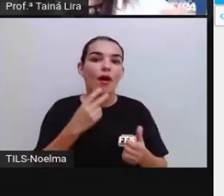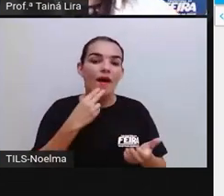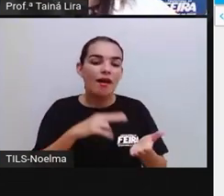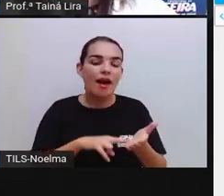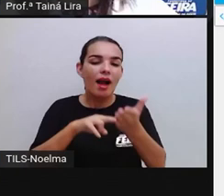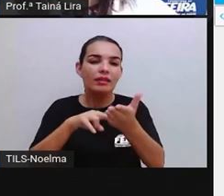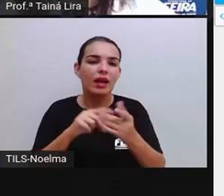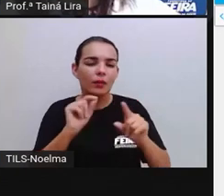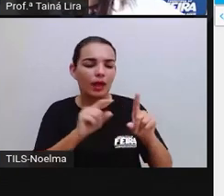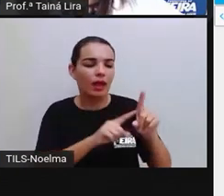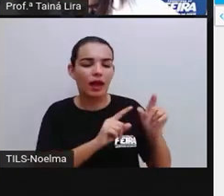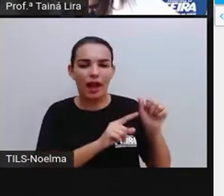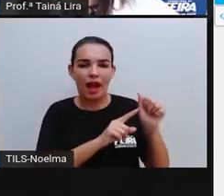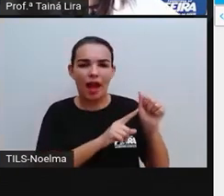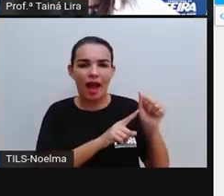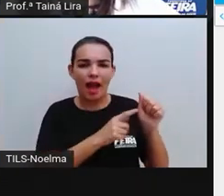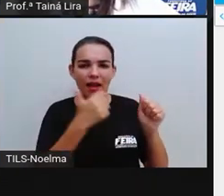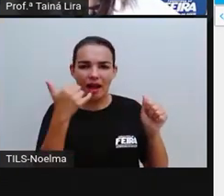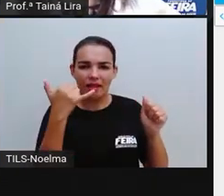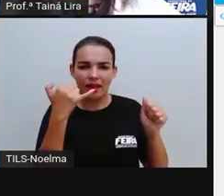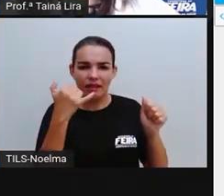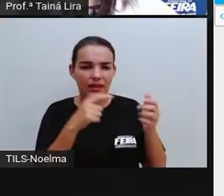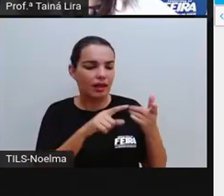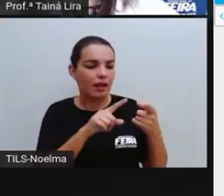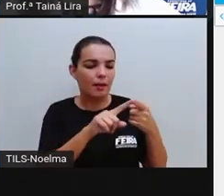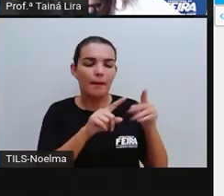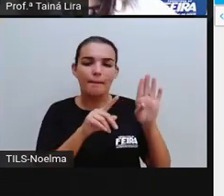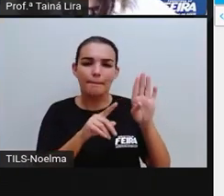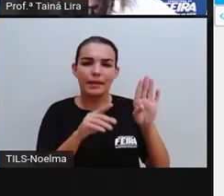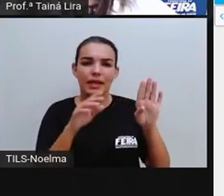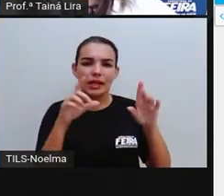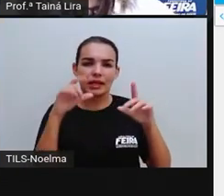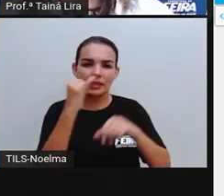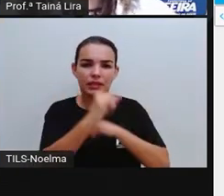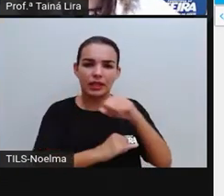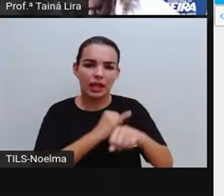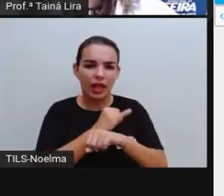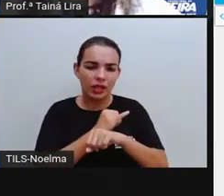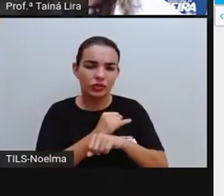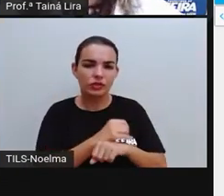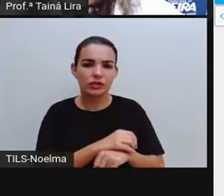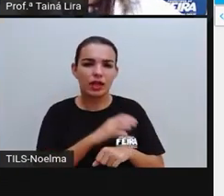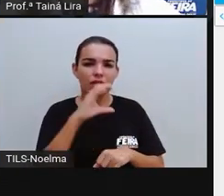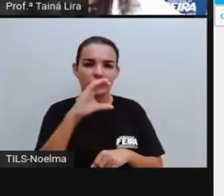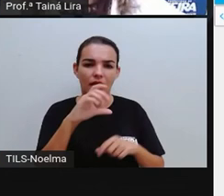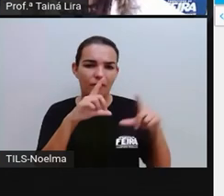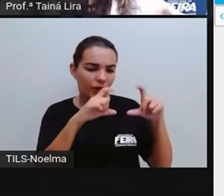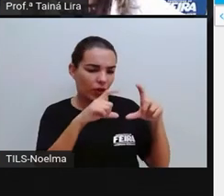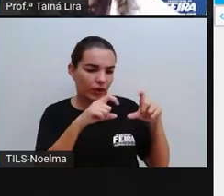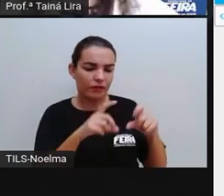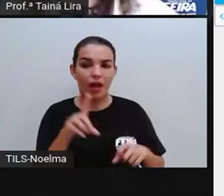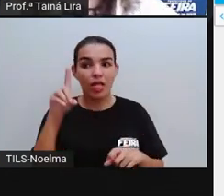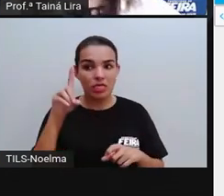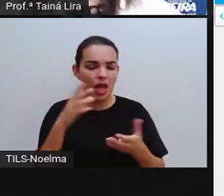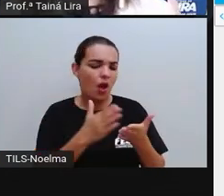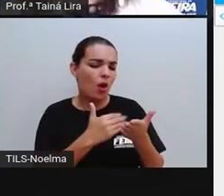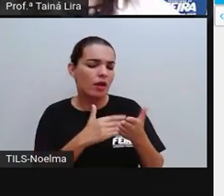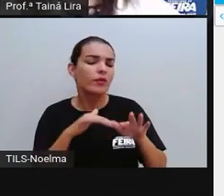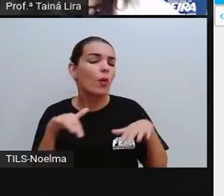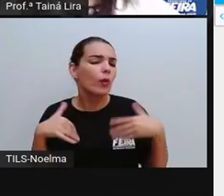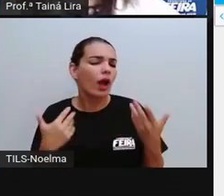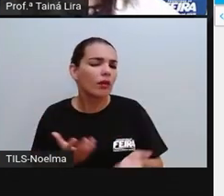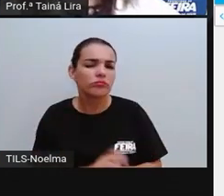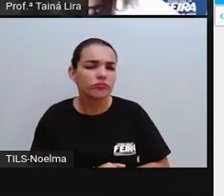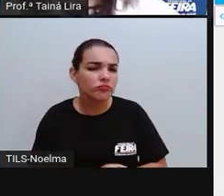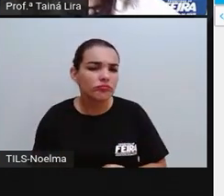Foi a caneta, a internet, a fotografia ou o livro? Lembrando que a carta também, é uma